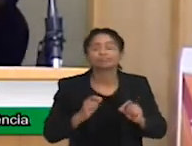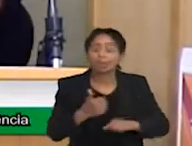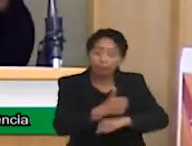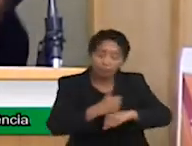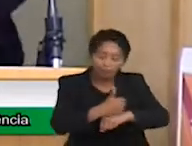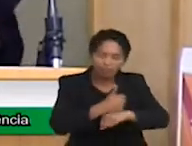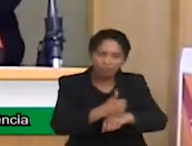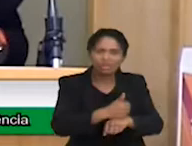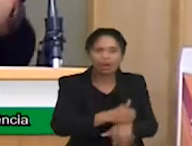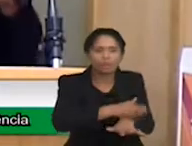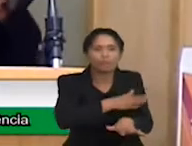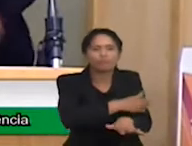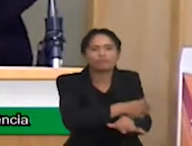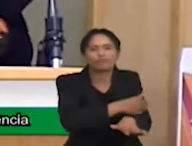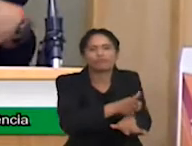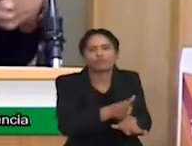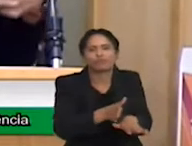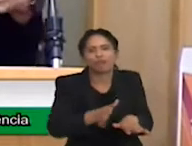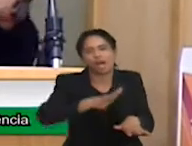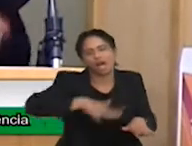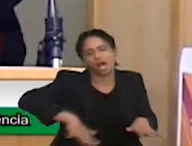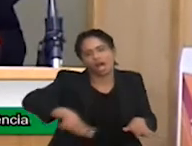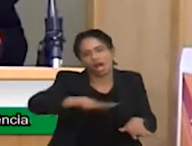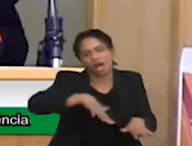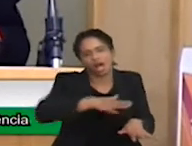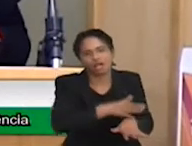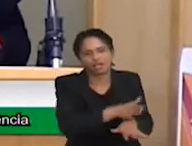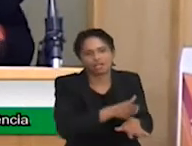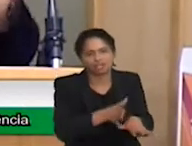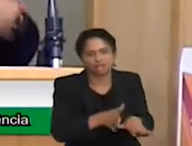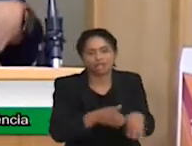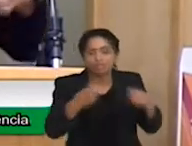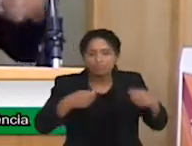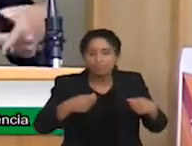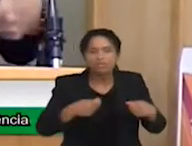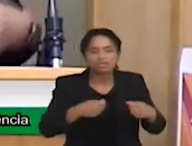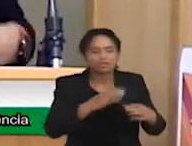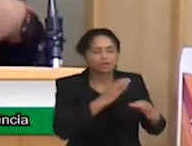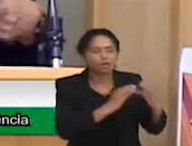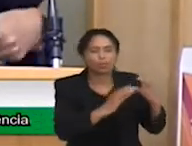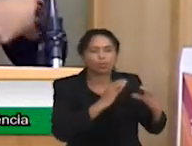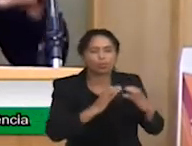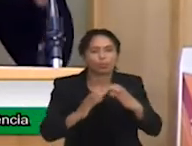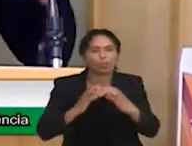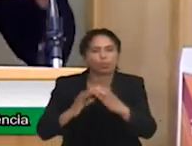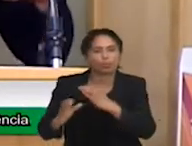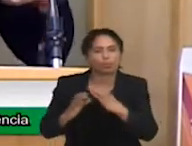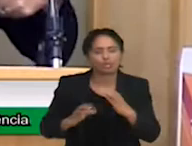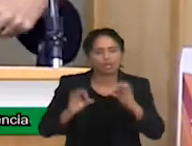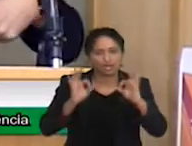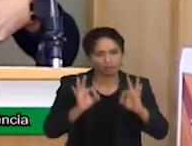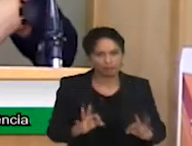equipe no mesmo lugar, que se conheça, que se fale. não adianta a fono estar trabalhando